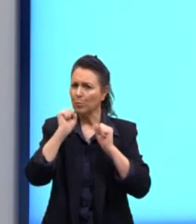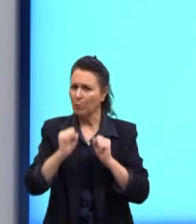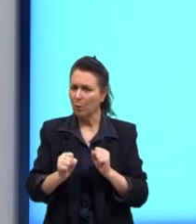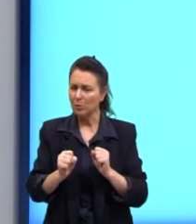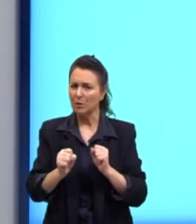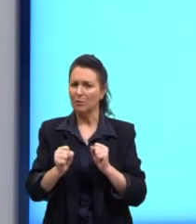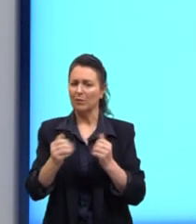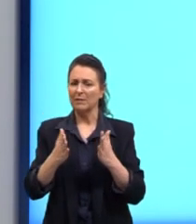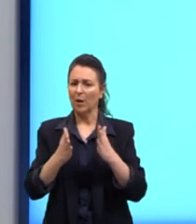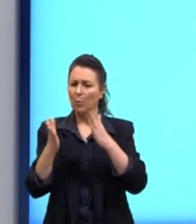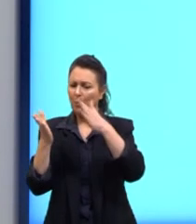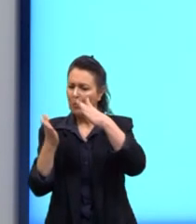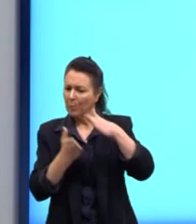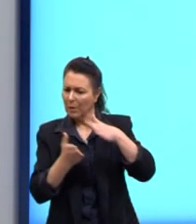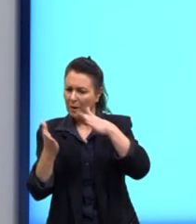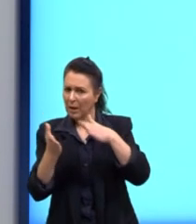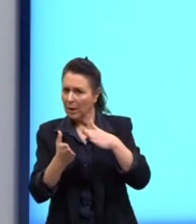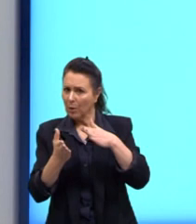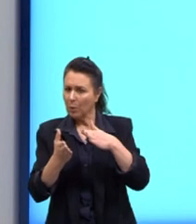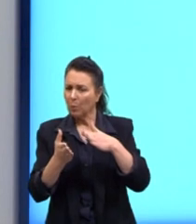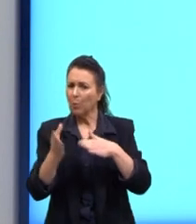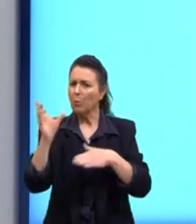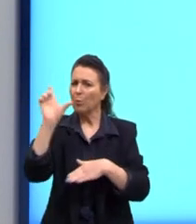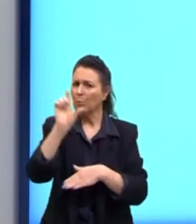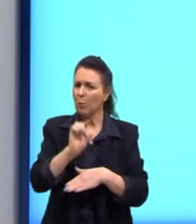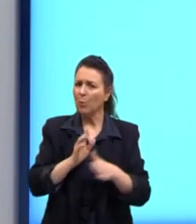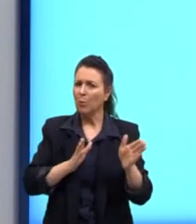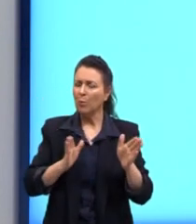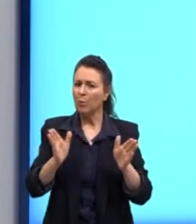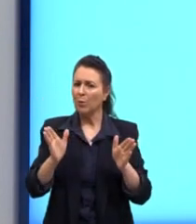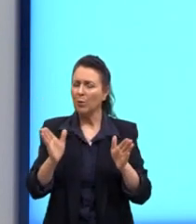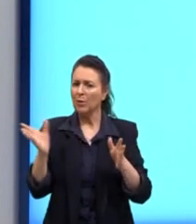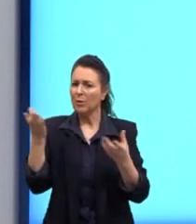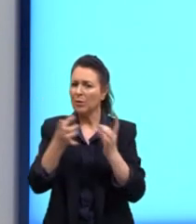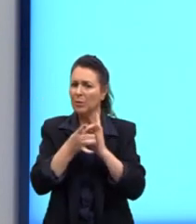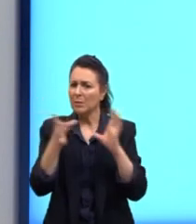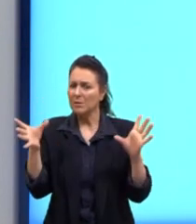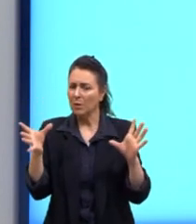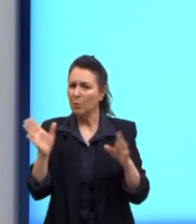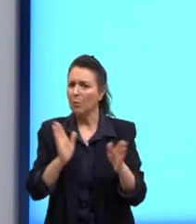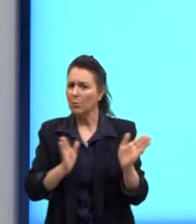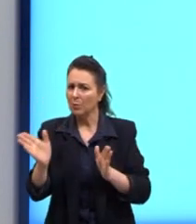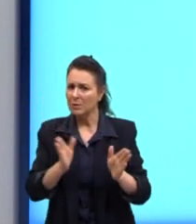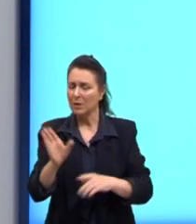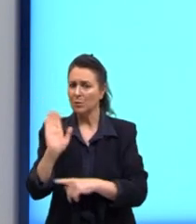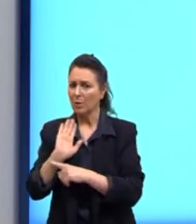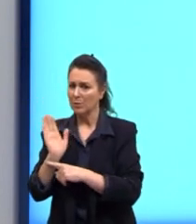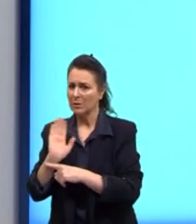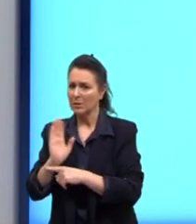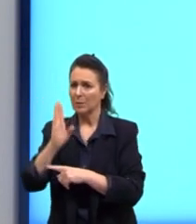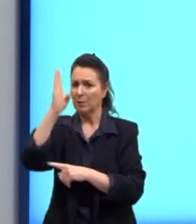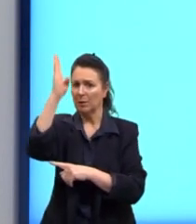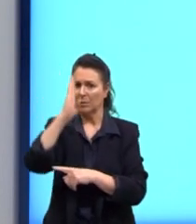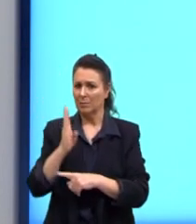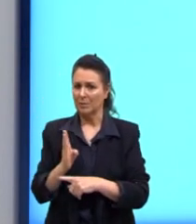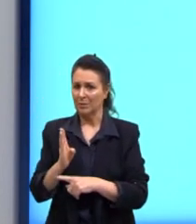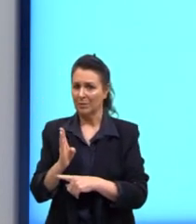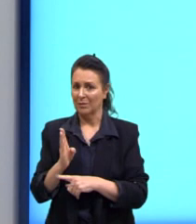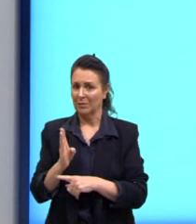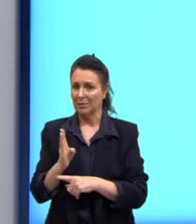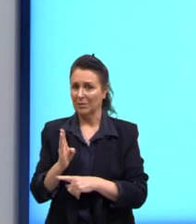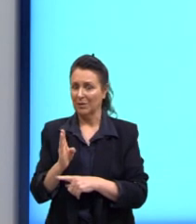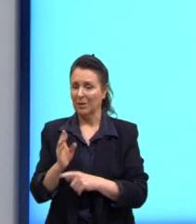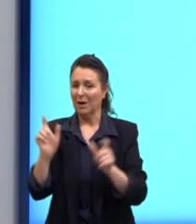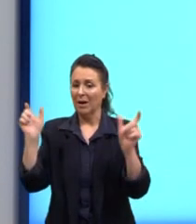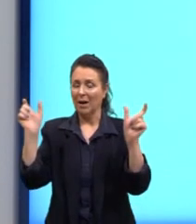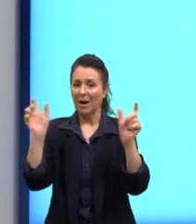precária democratização. do acesso ao cinema no Brasil. Aqui a frase é exatamente como ela está lá